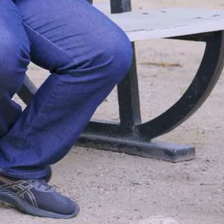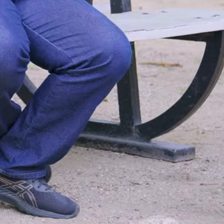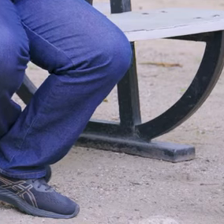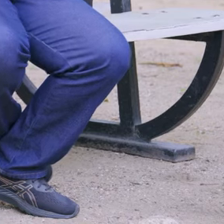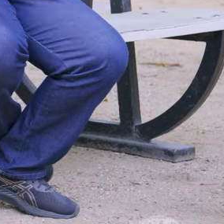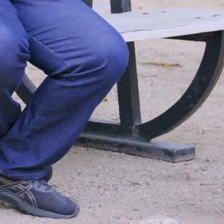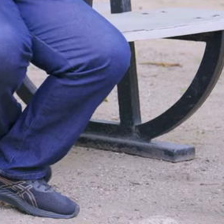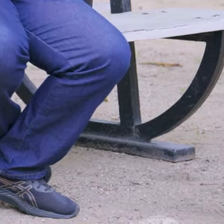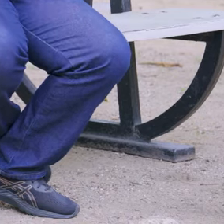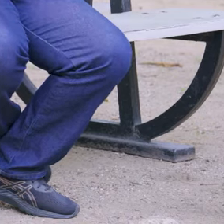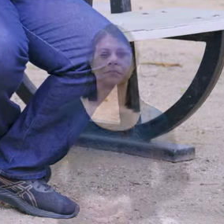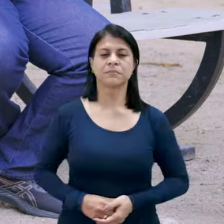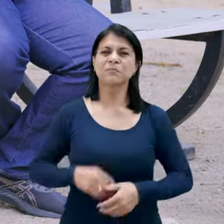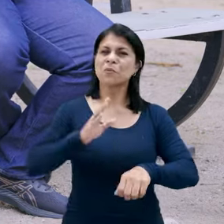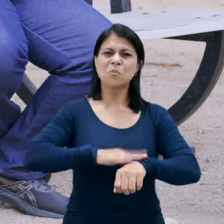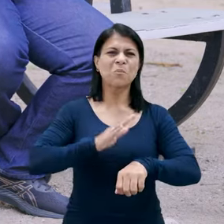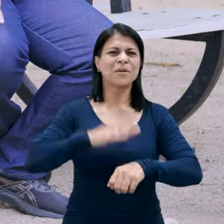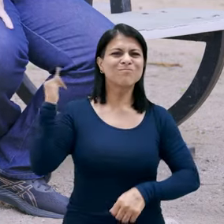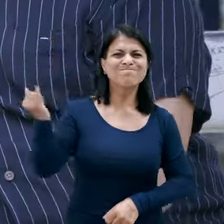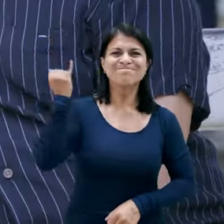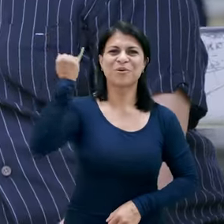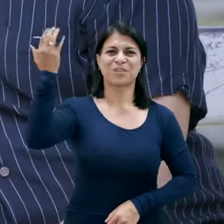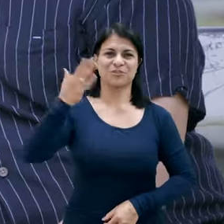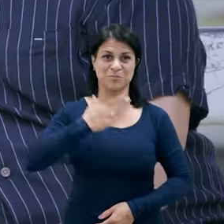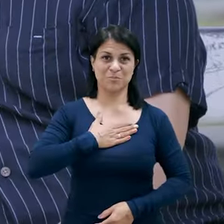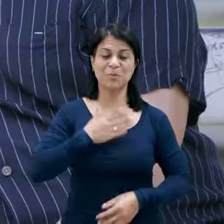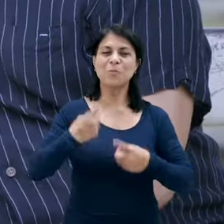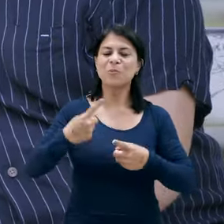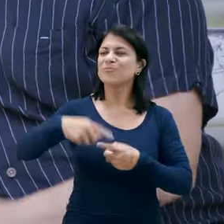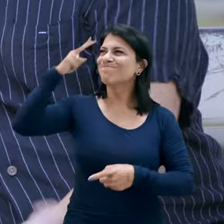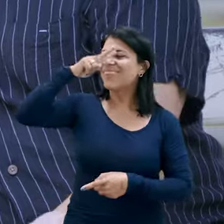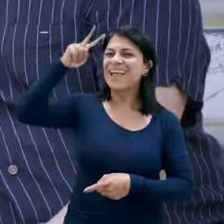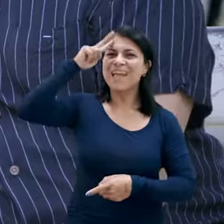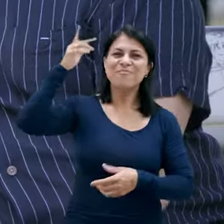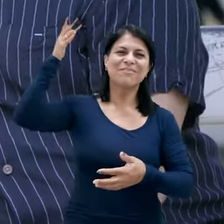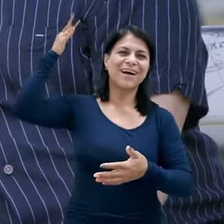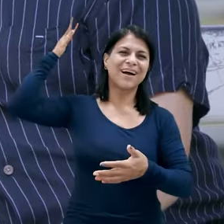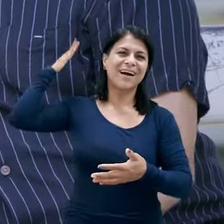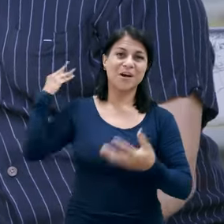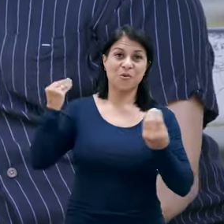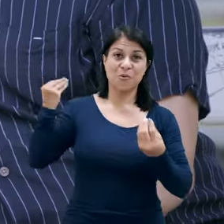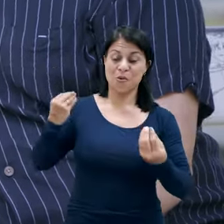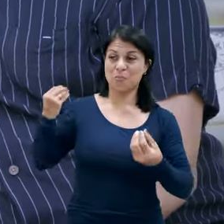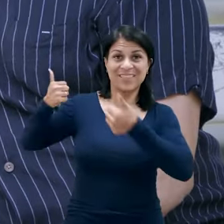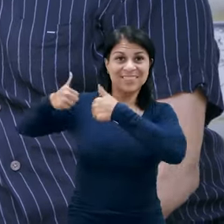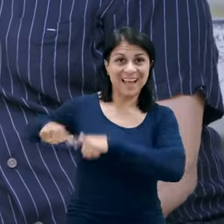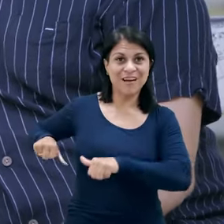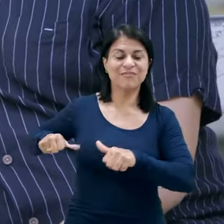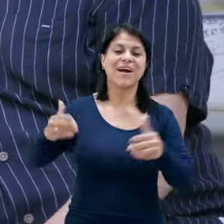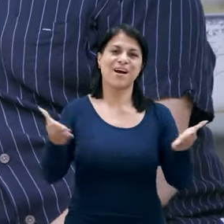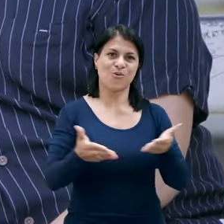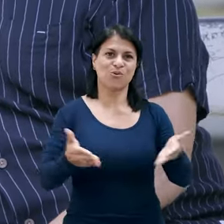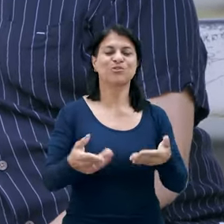Esse momento aqui é um momento importantíssimo para mim, porque me faz lembrar de onde eu saí, onde cheguei, e o quanto eu tenho que